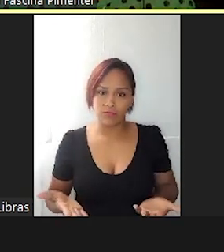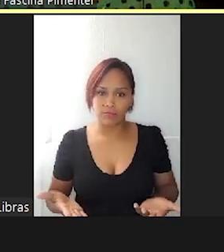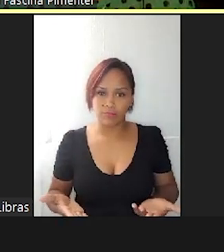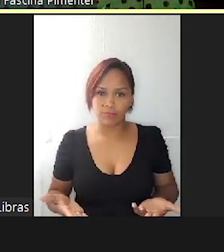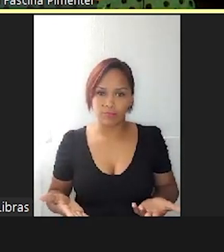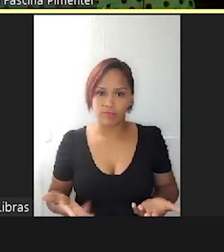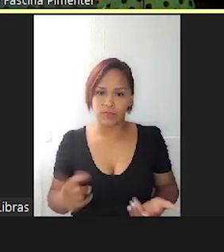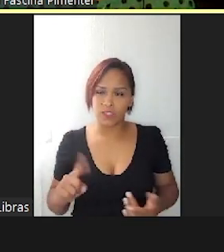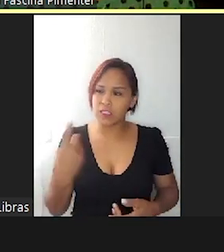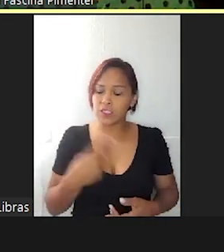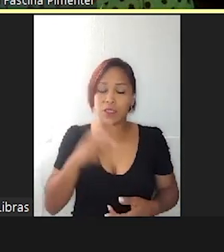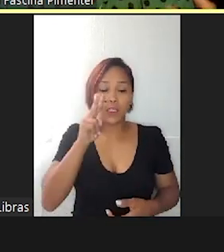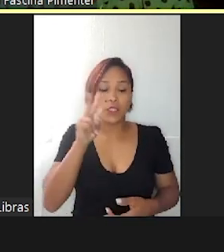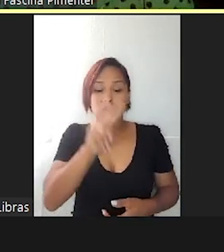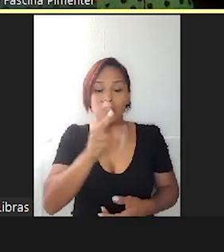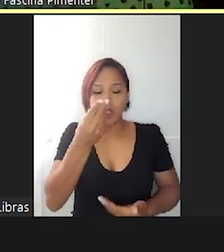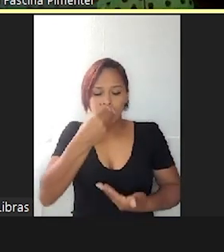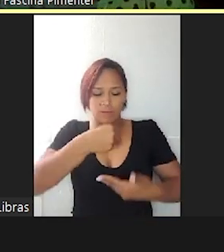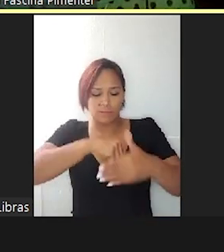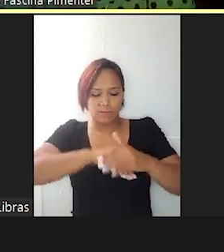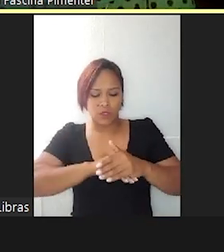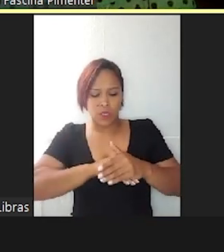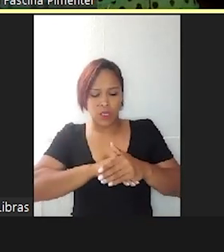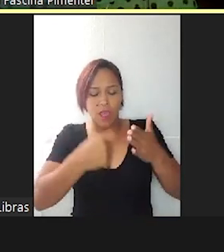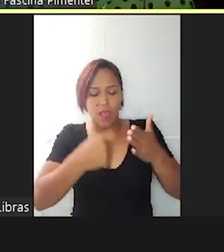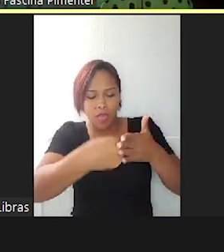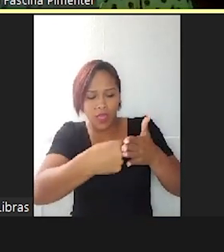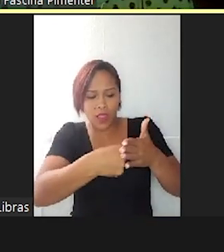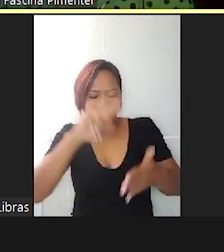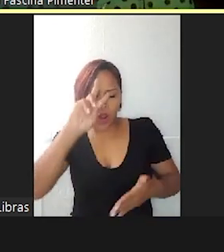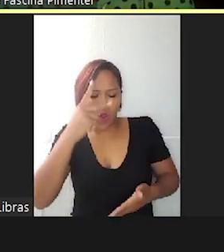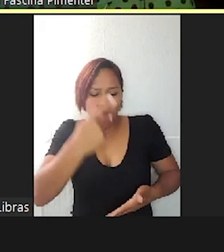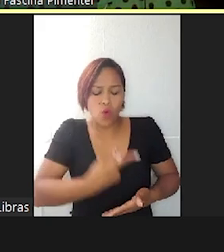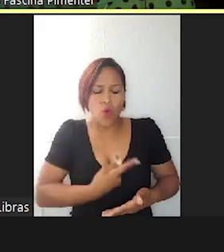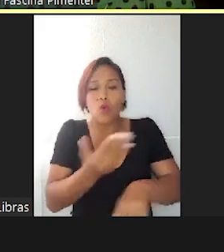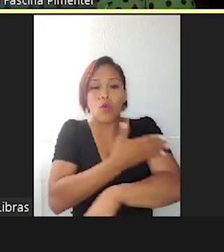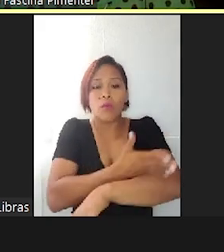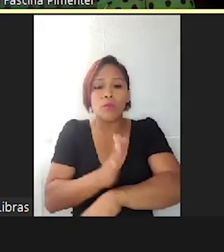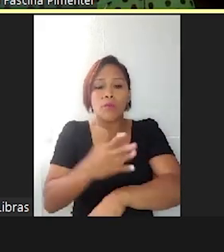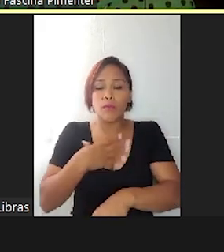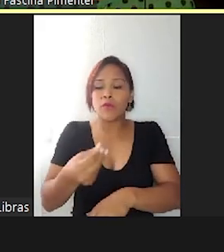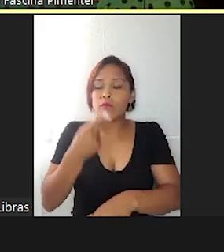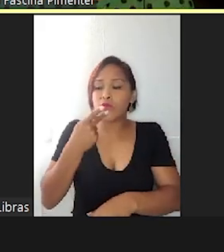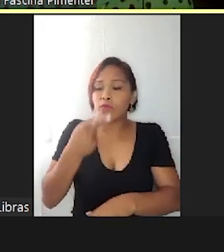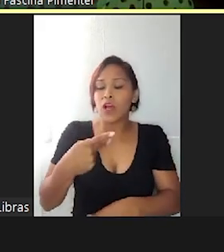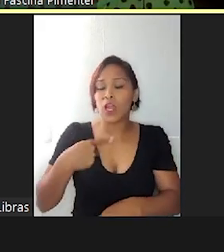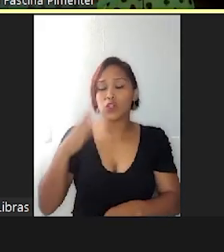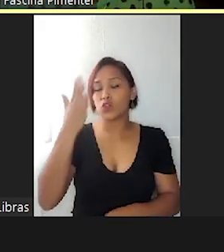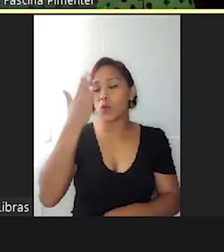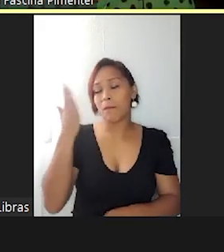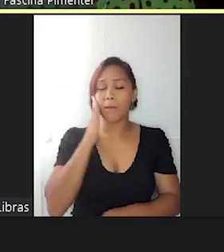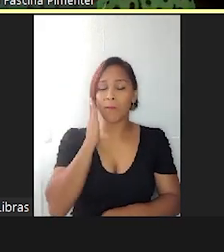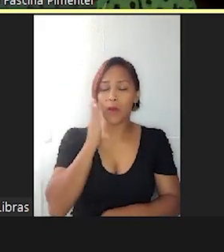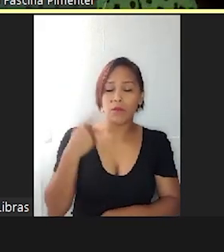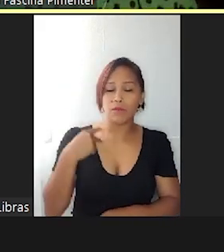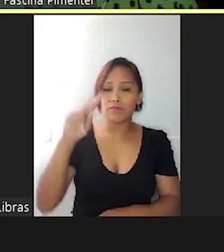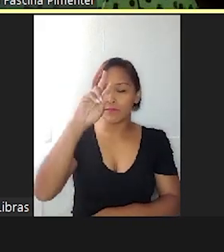olhar para dentro de nós. O que o comportamento do meu filho está dizendo sobre mim? Me fala? Muito.